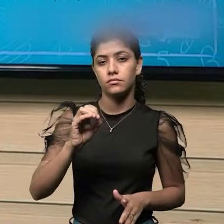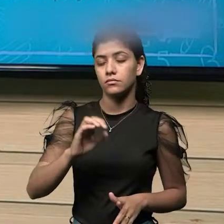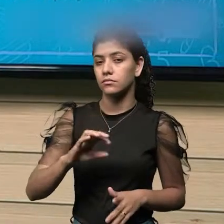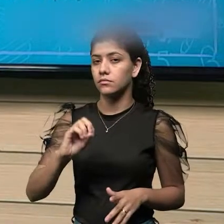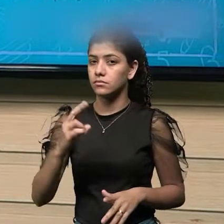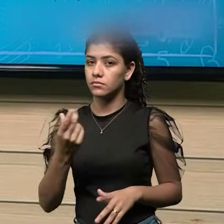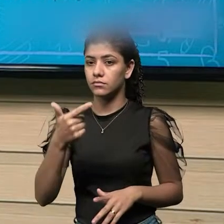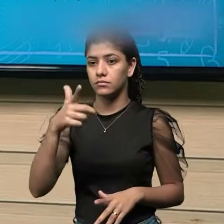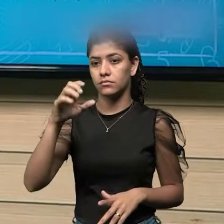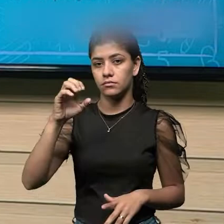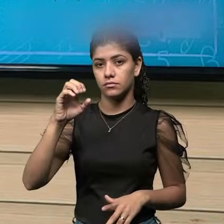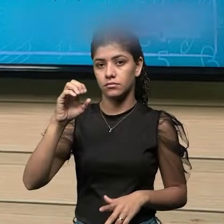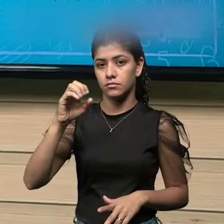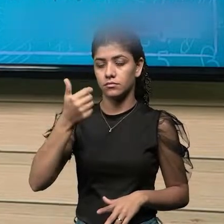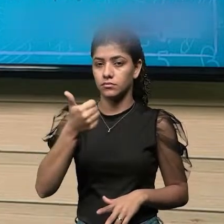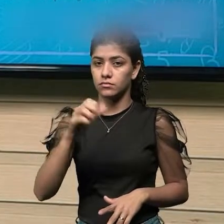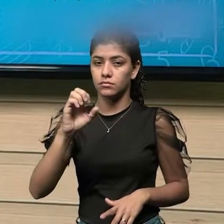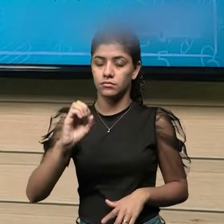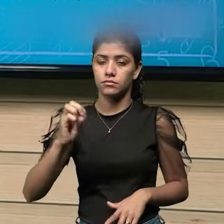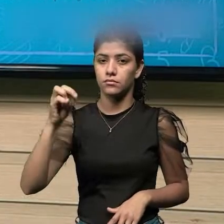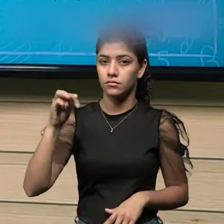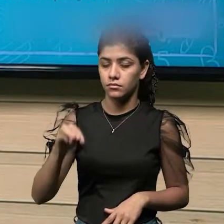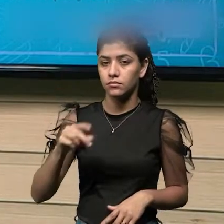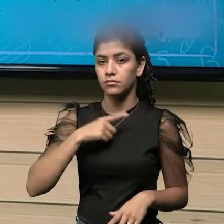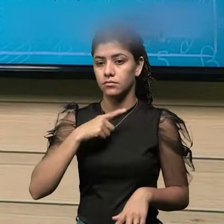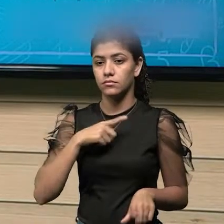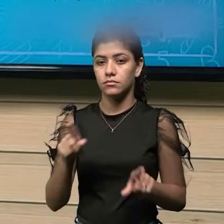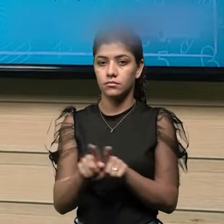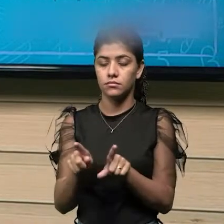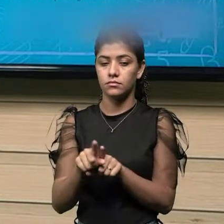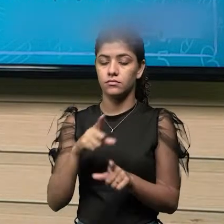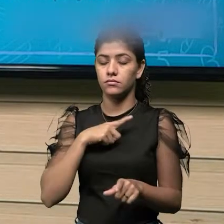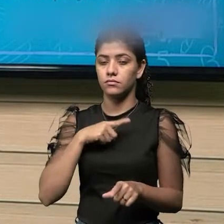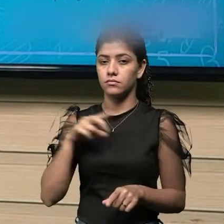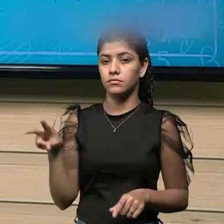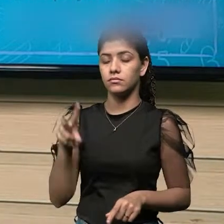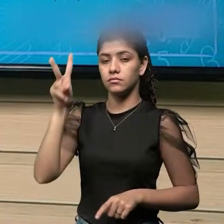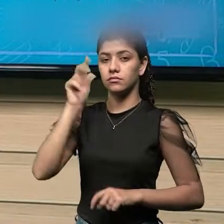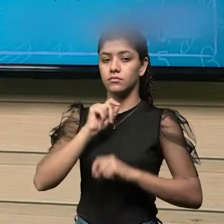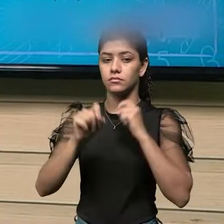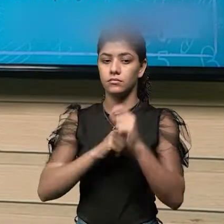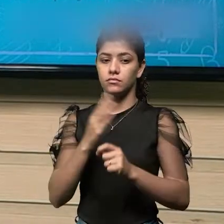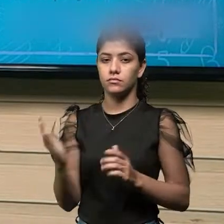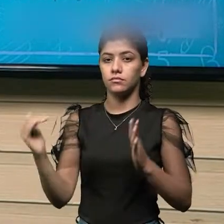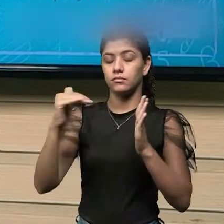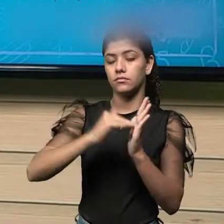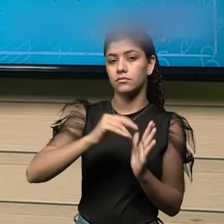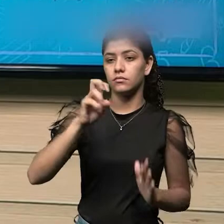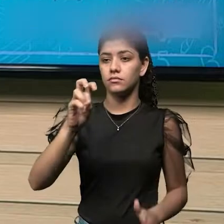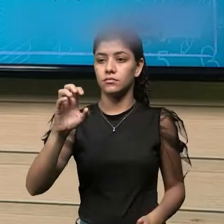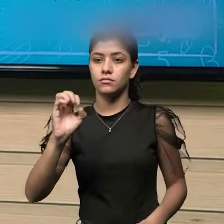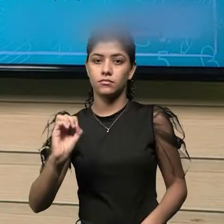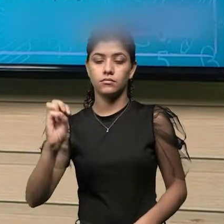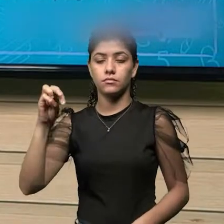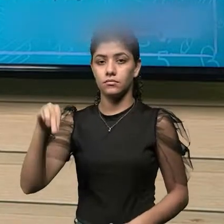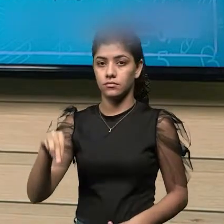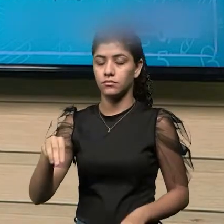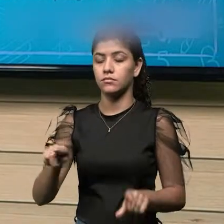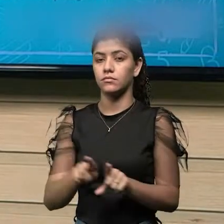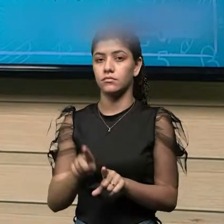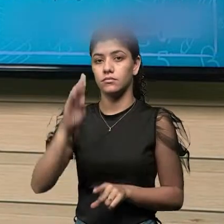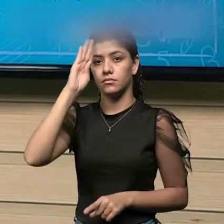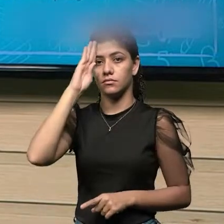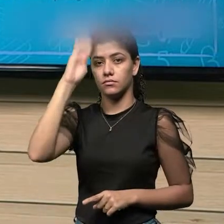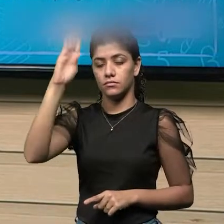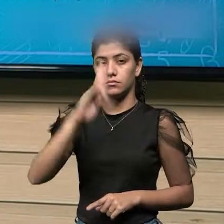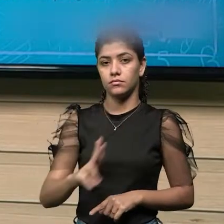pouco mais. Então, tem essas trenas também que tem esses valores, que vai até 50 metros, principalmente para o